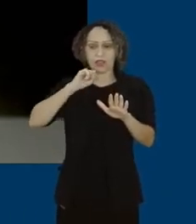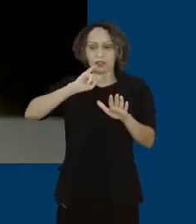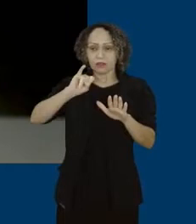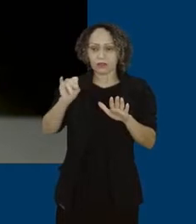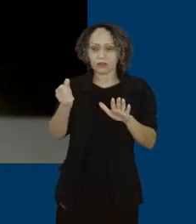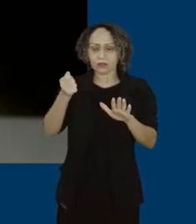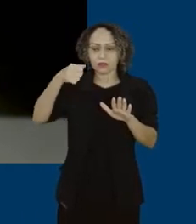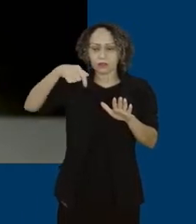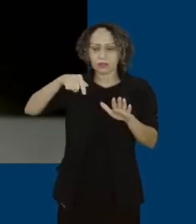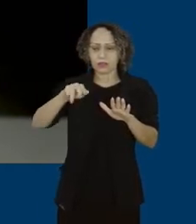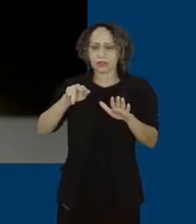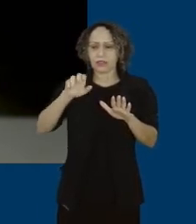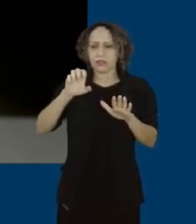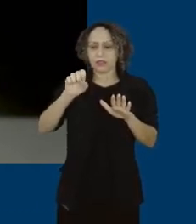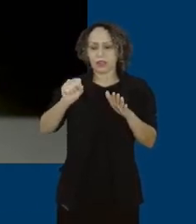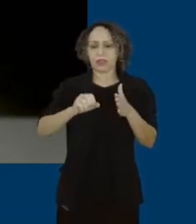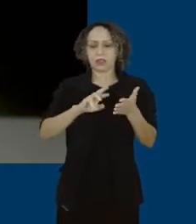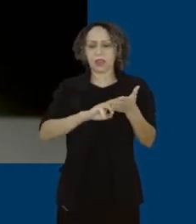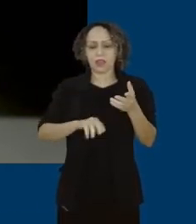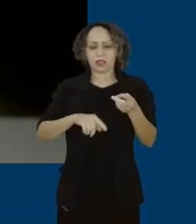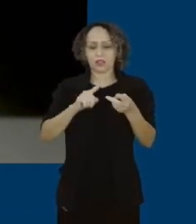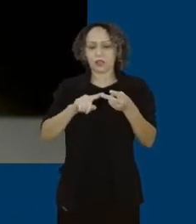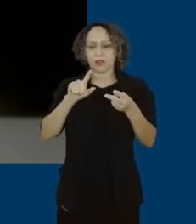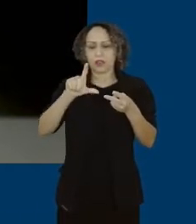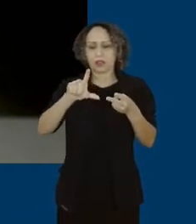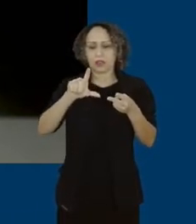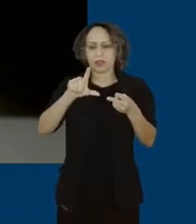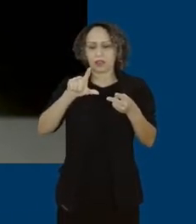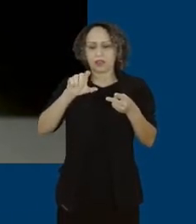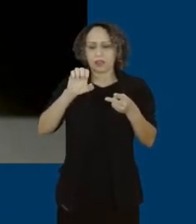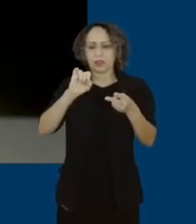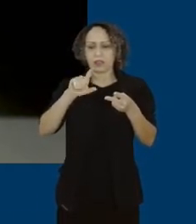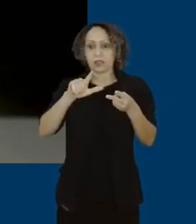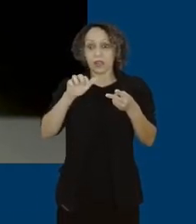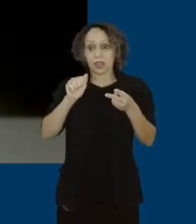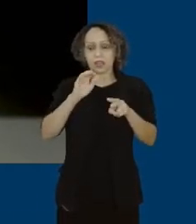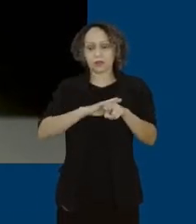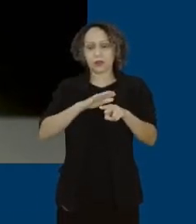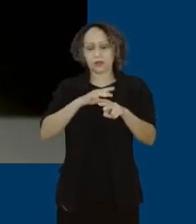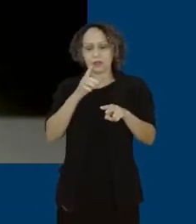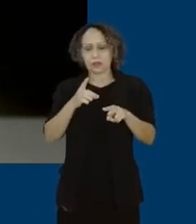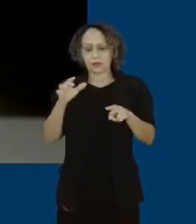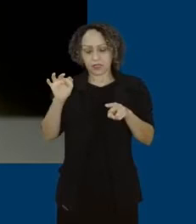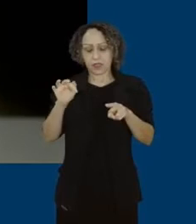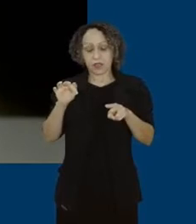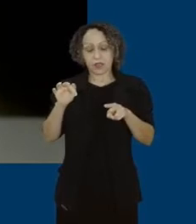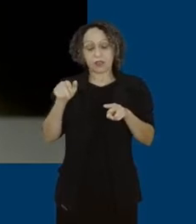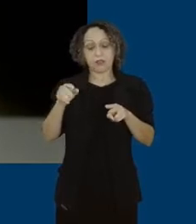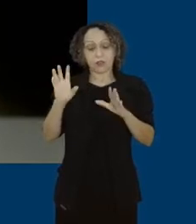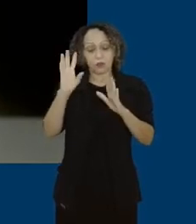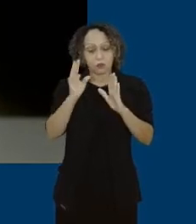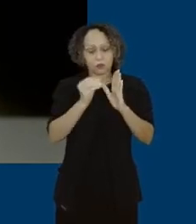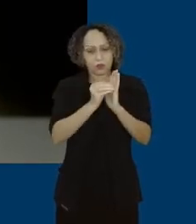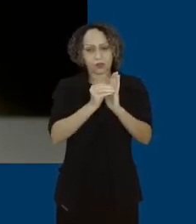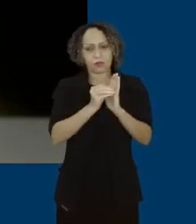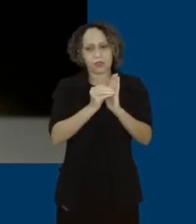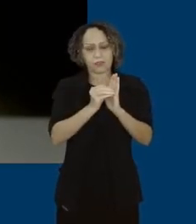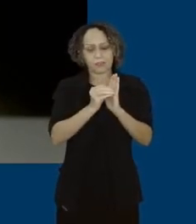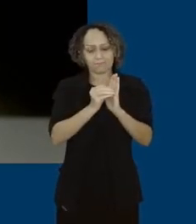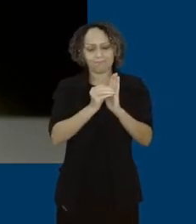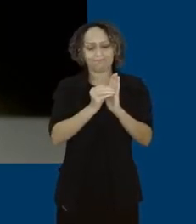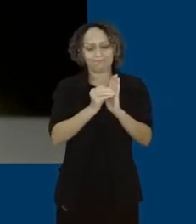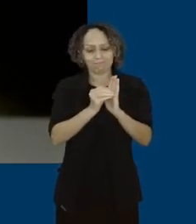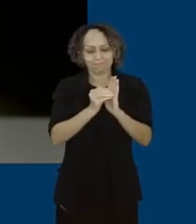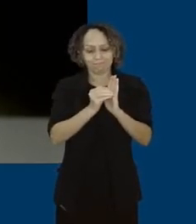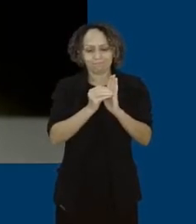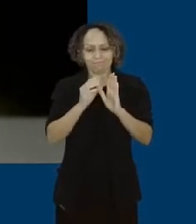relatora foi a senadora Leila de Brasília e foi aprovada na Comissão do Meio Ambiente por unanimidade. Eu estarei, inclusive, indo